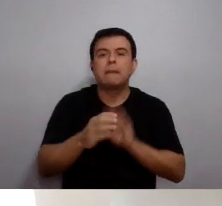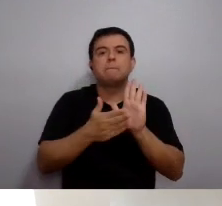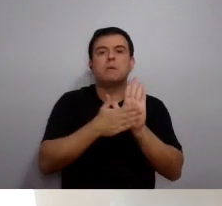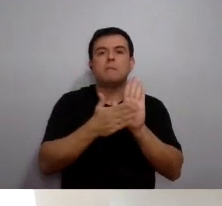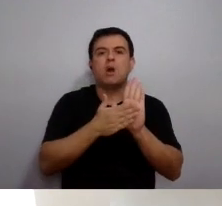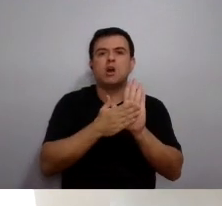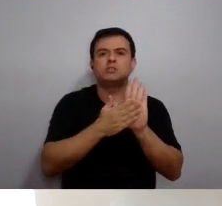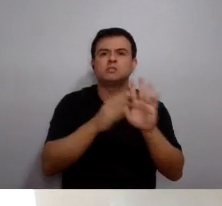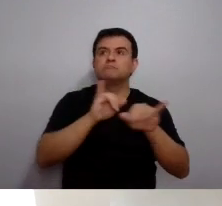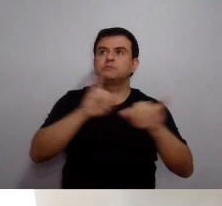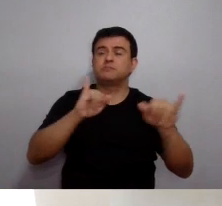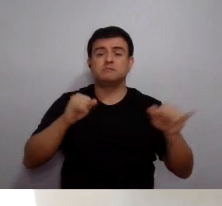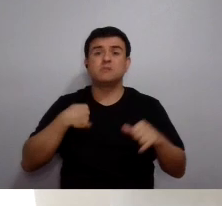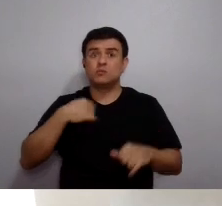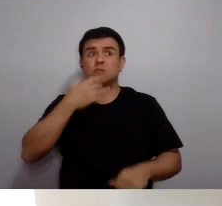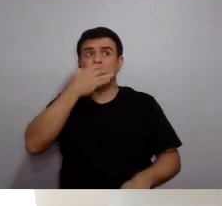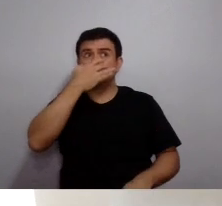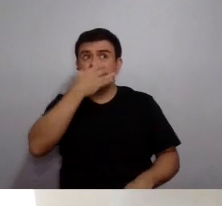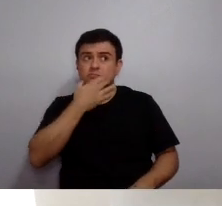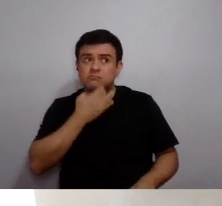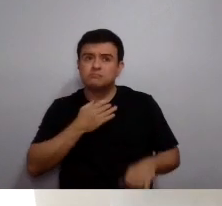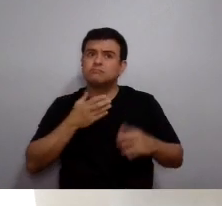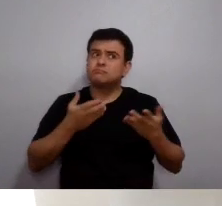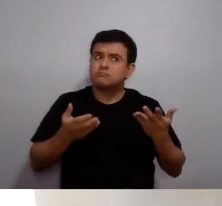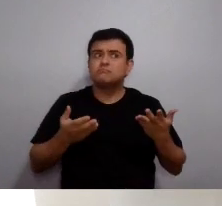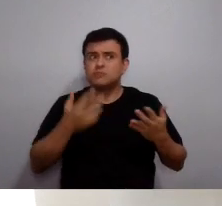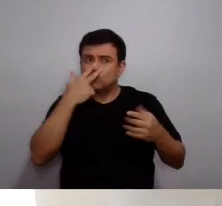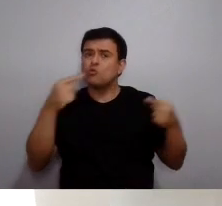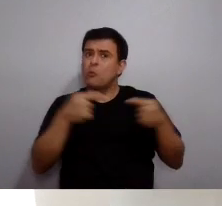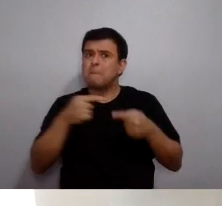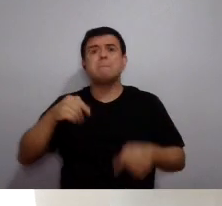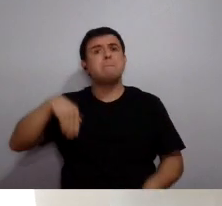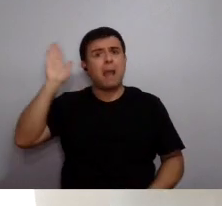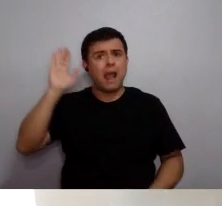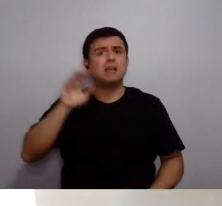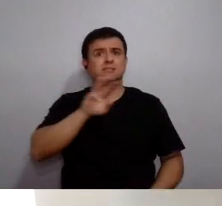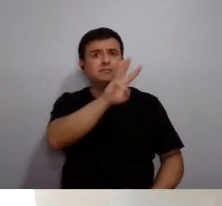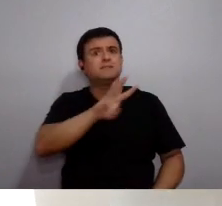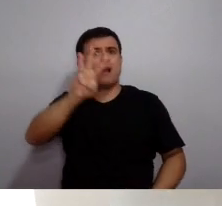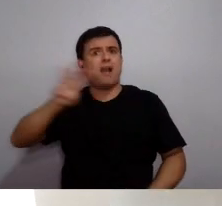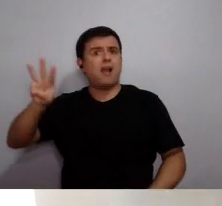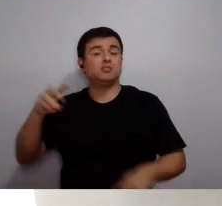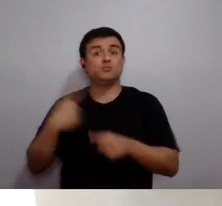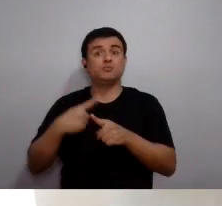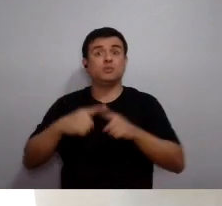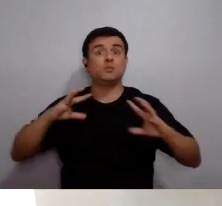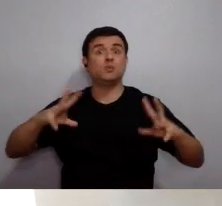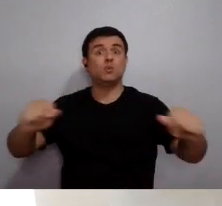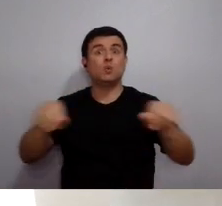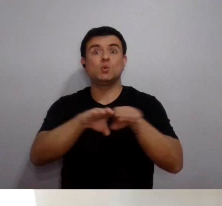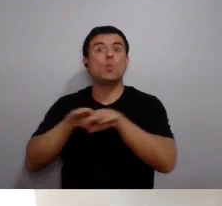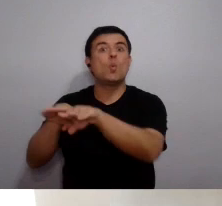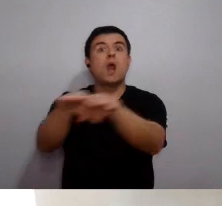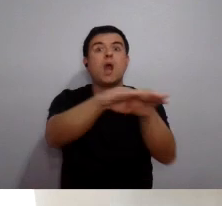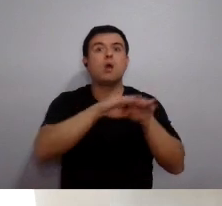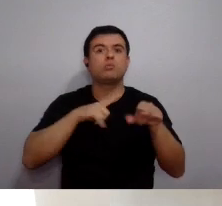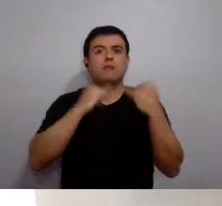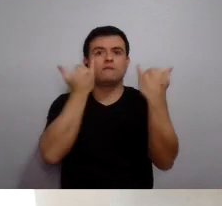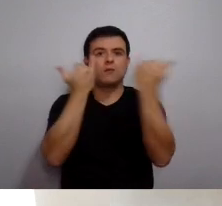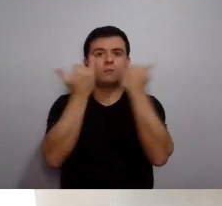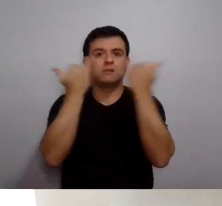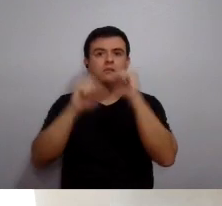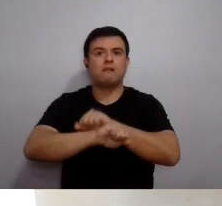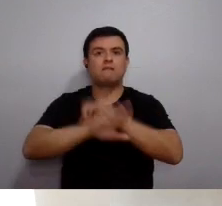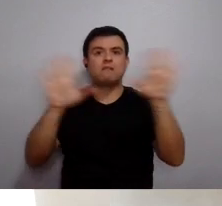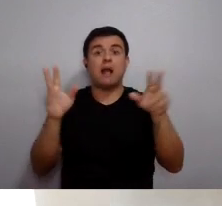plataforma. Então, acredito que, eventualmente, possa ser até a eleição mais aberta, onde todos terão acesso a todas as informações de todas as